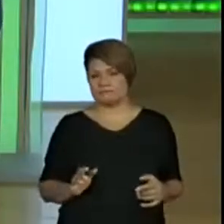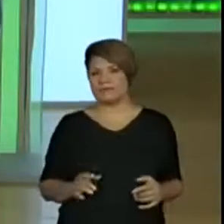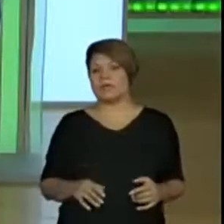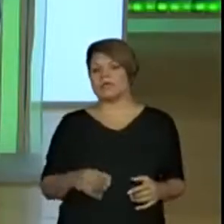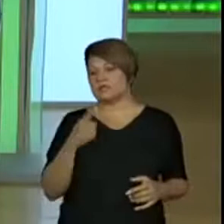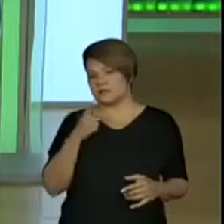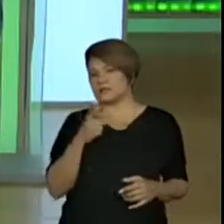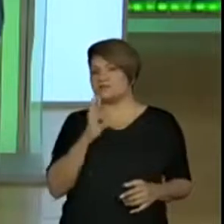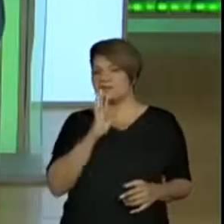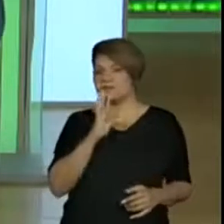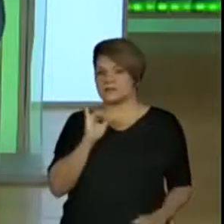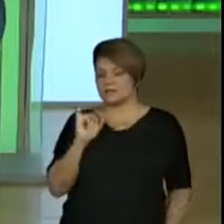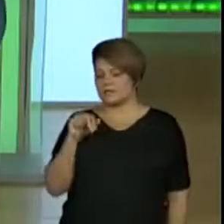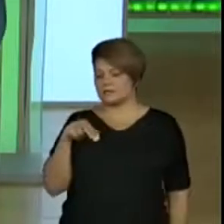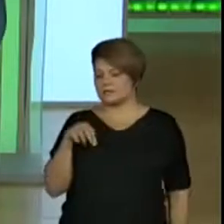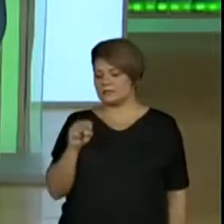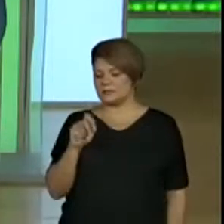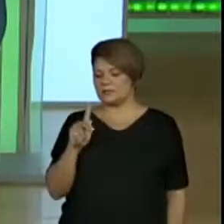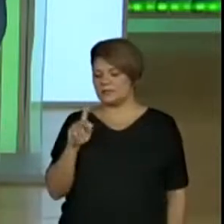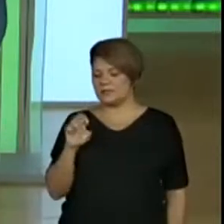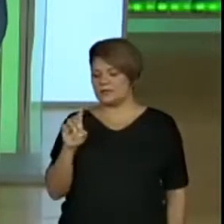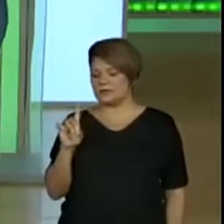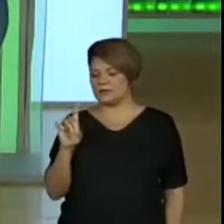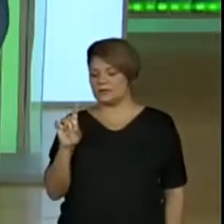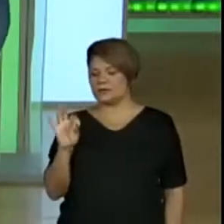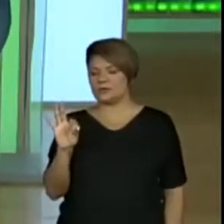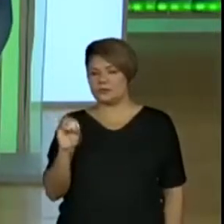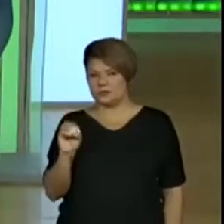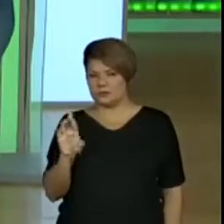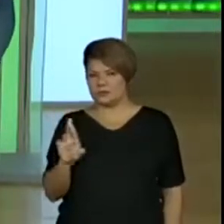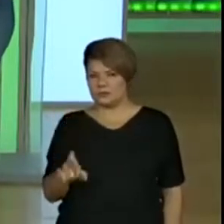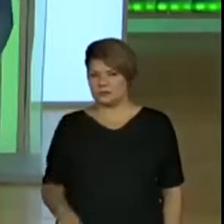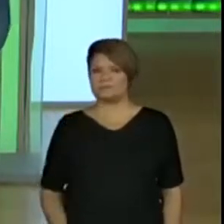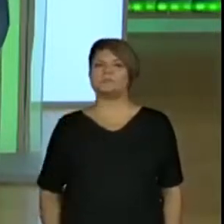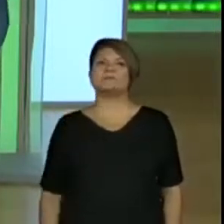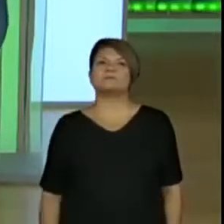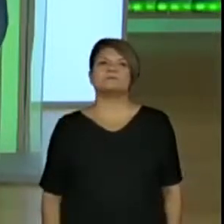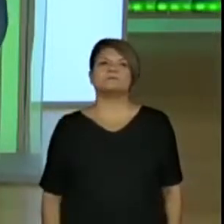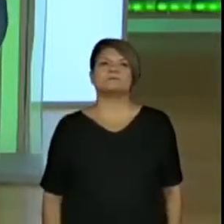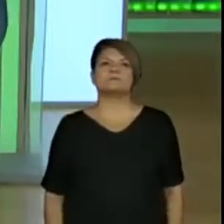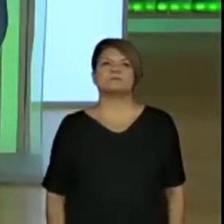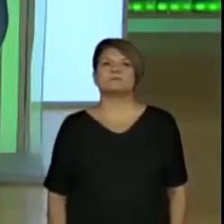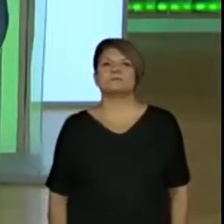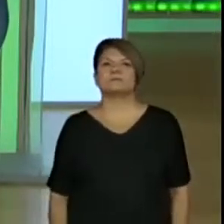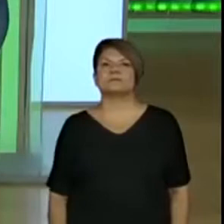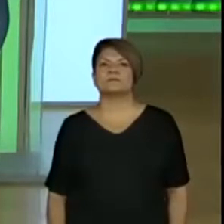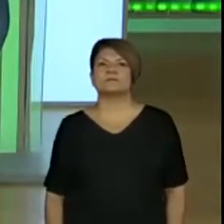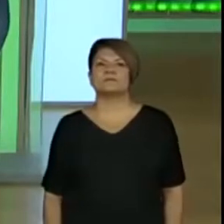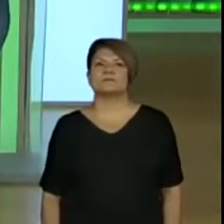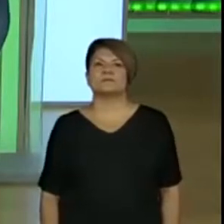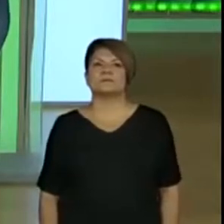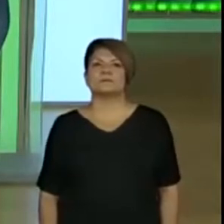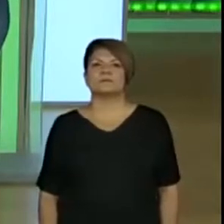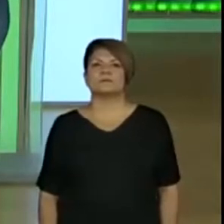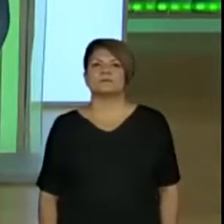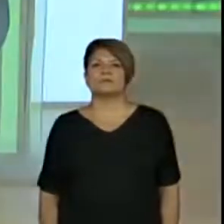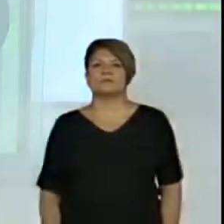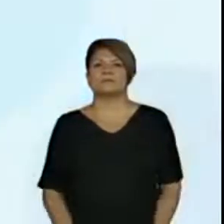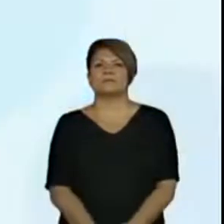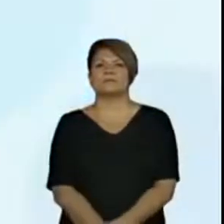inspetor de aluno? Vem aí, professora Fran, se as crianças conhecem. Se elas estão falando para as professoras?